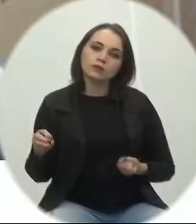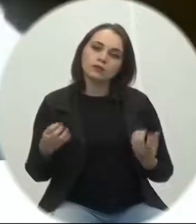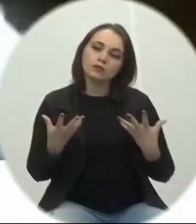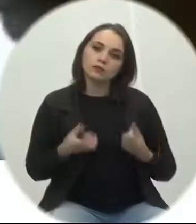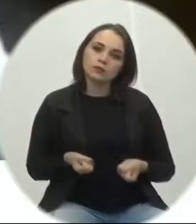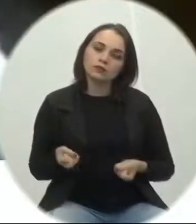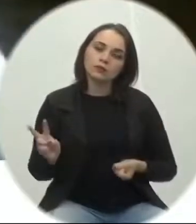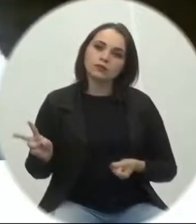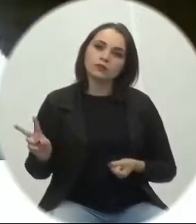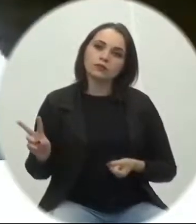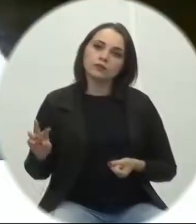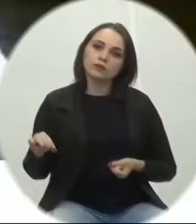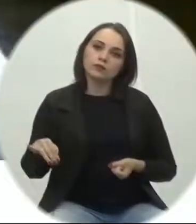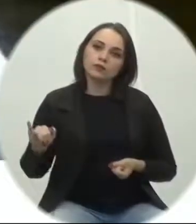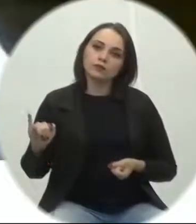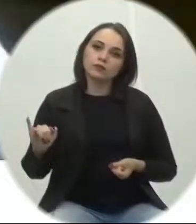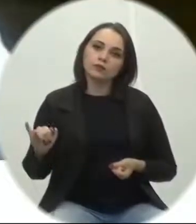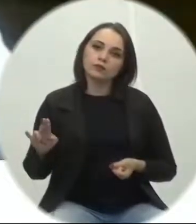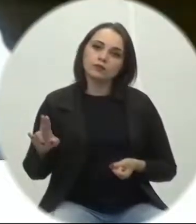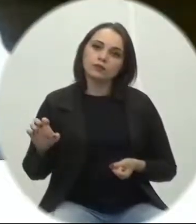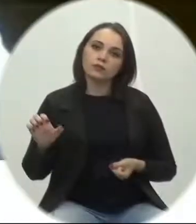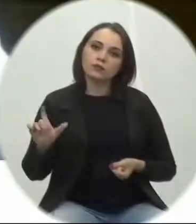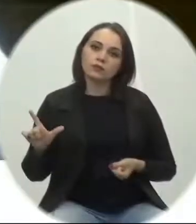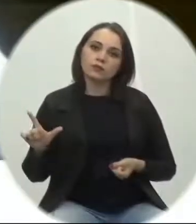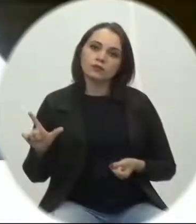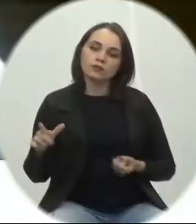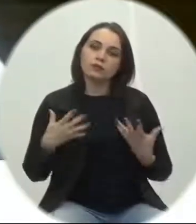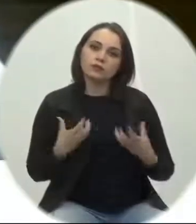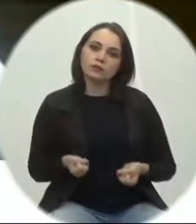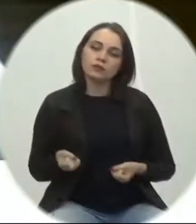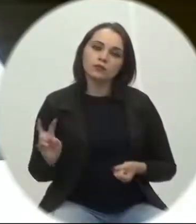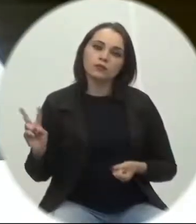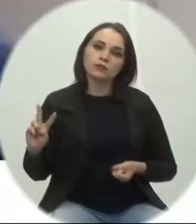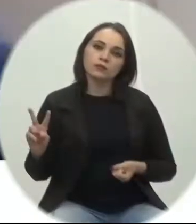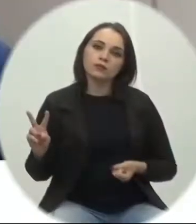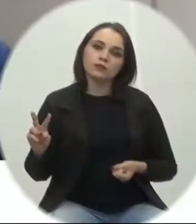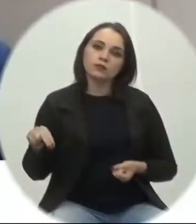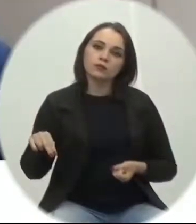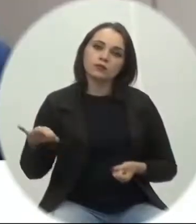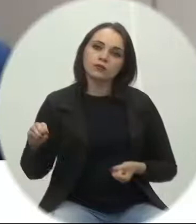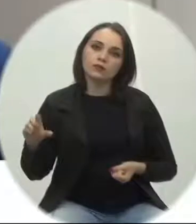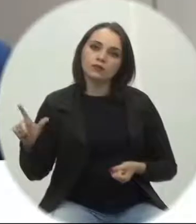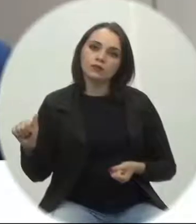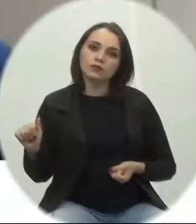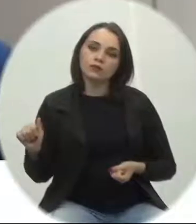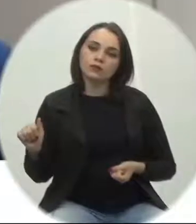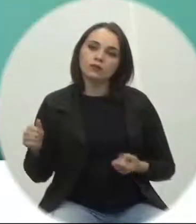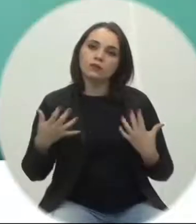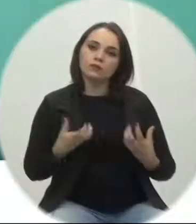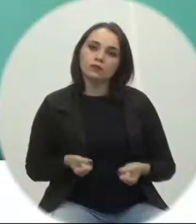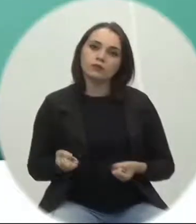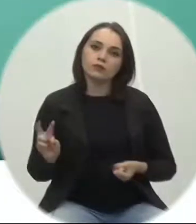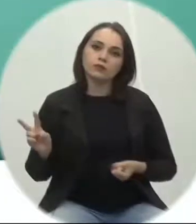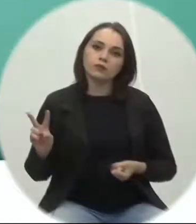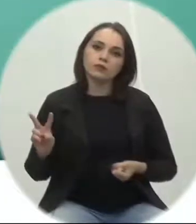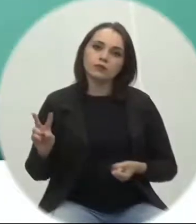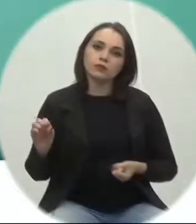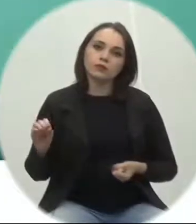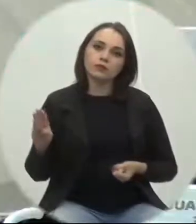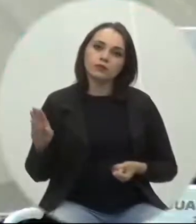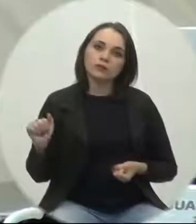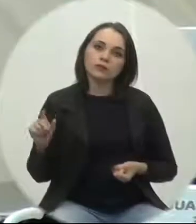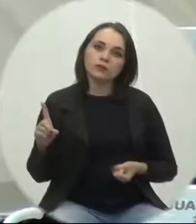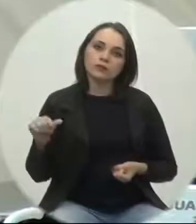Favorável. A favor, vereador Miguel Perini. Favorável. A favor, vereador Nicola Martins. Favorável. A favor, vereador